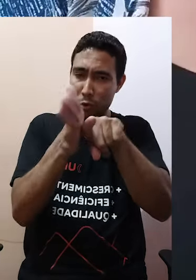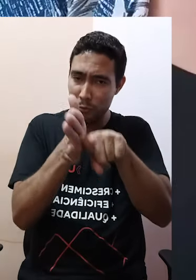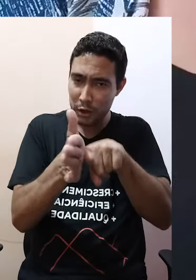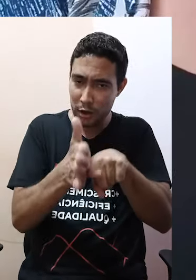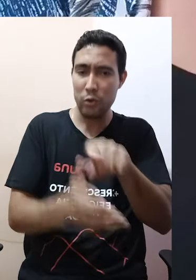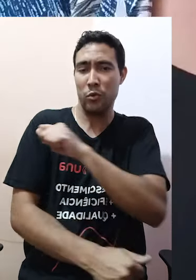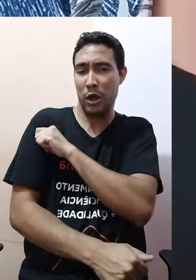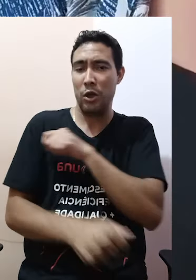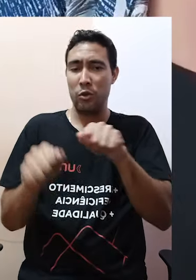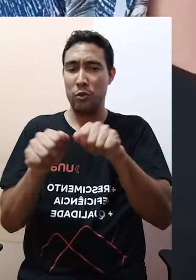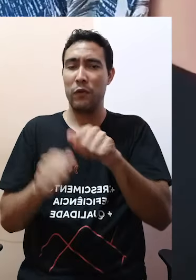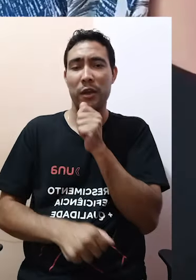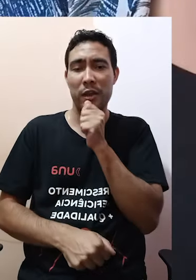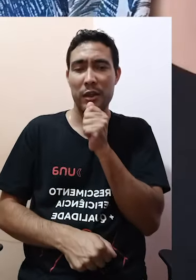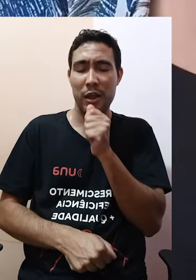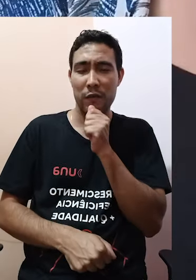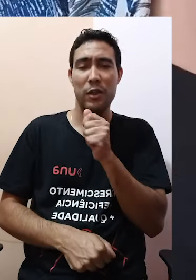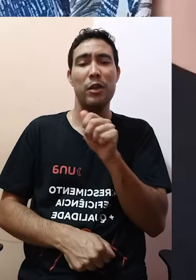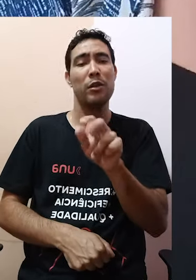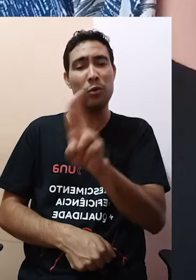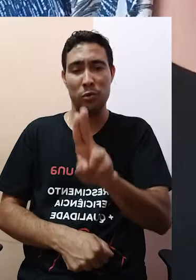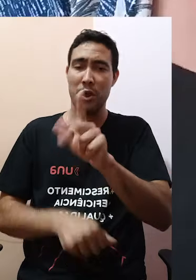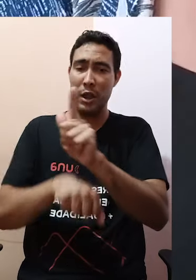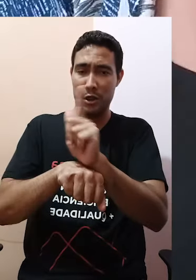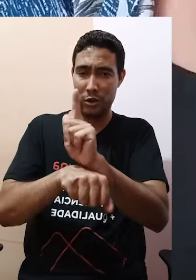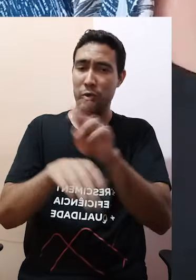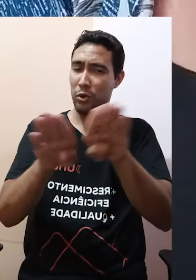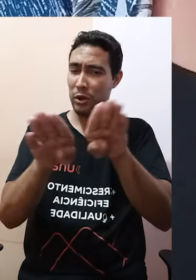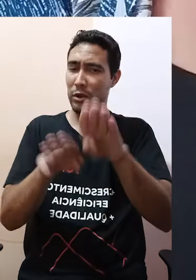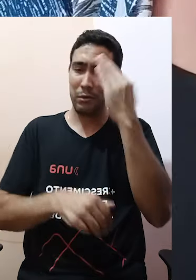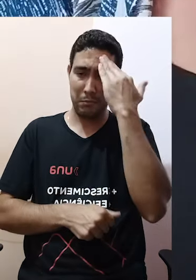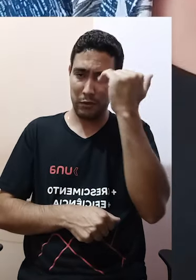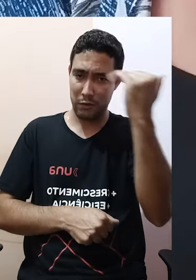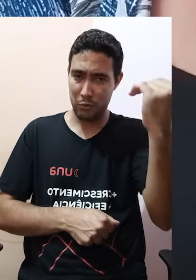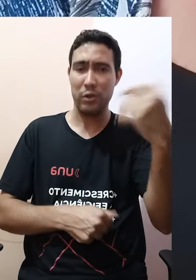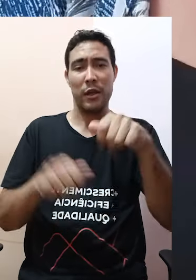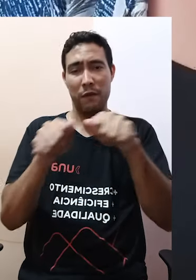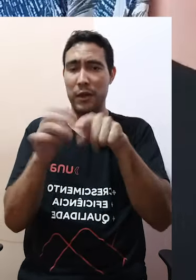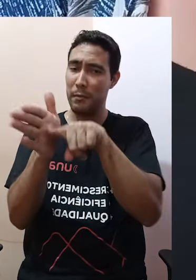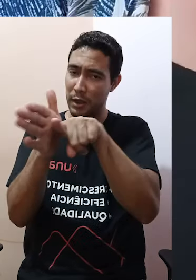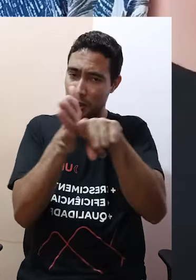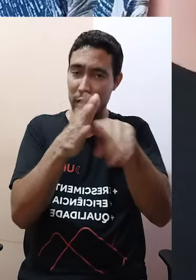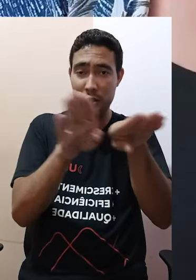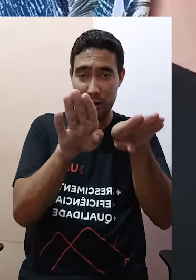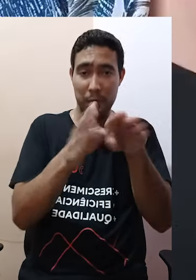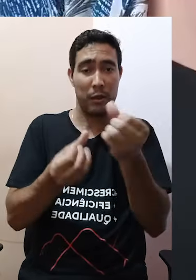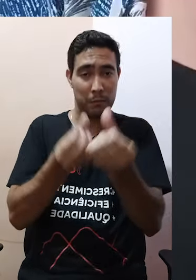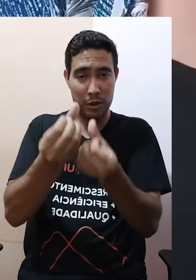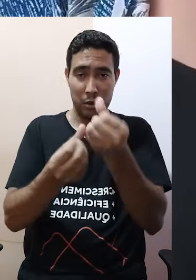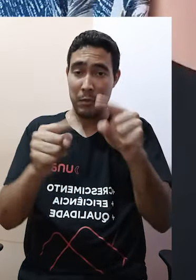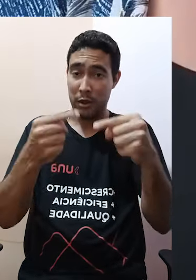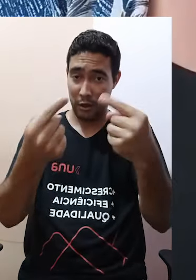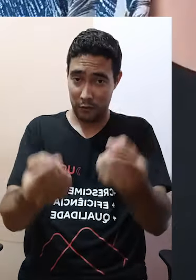entrevistas com os gestores e com os artistas, além de pesquisas. Para o semestre que vem,